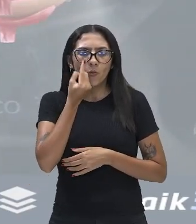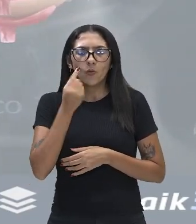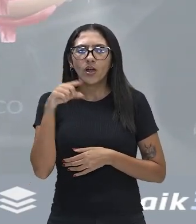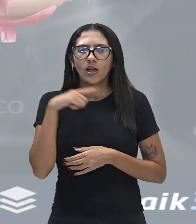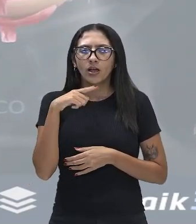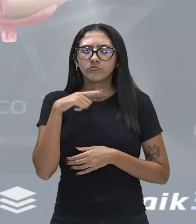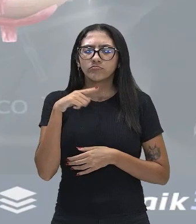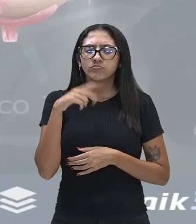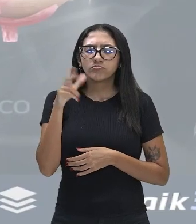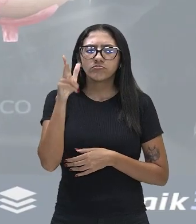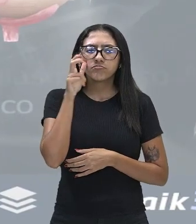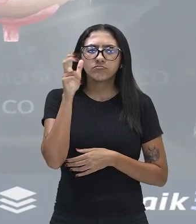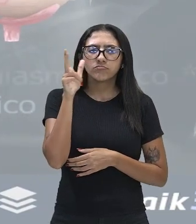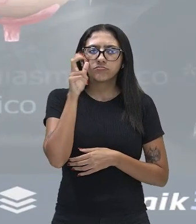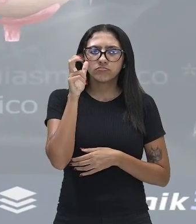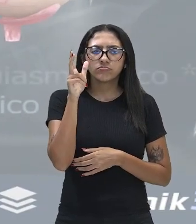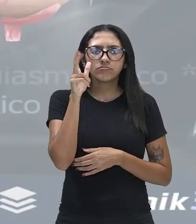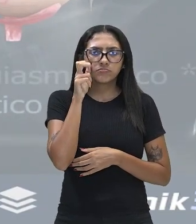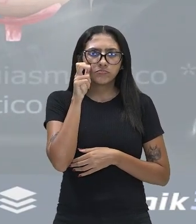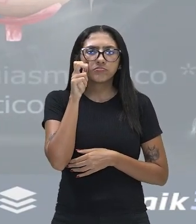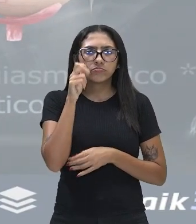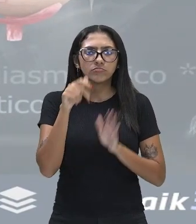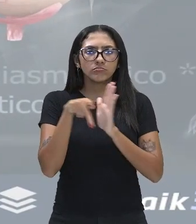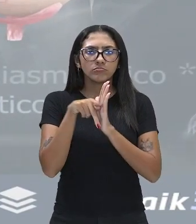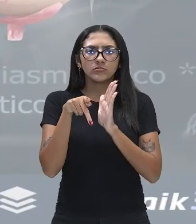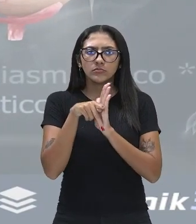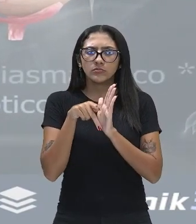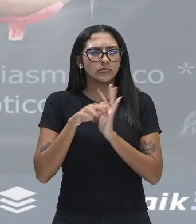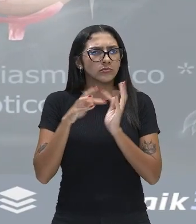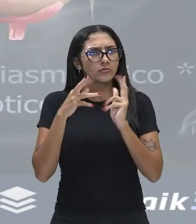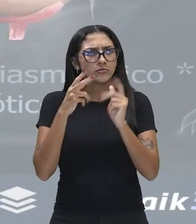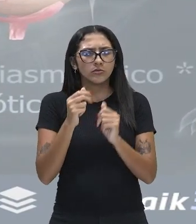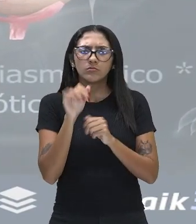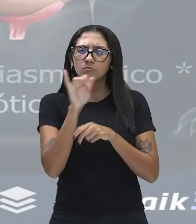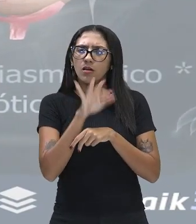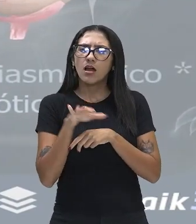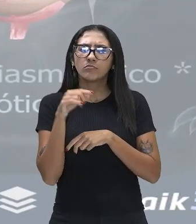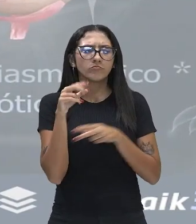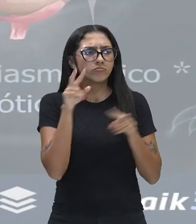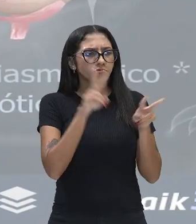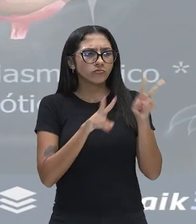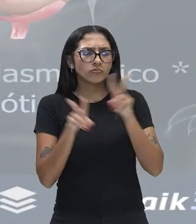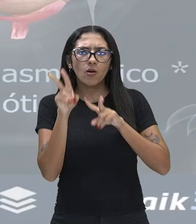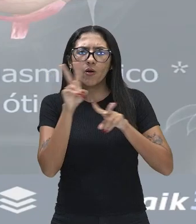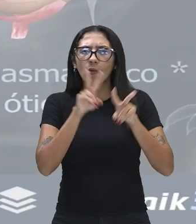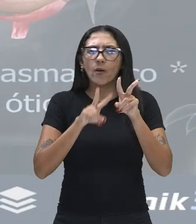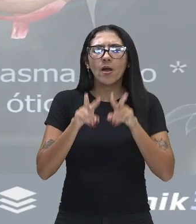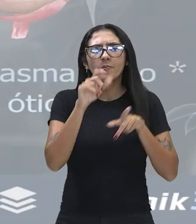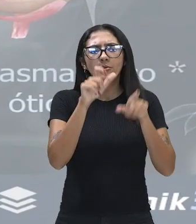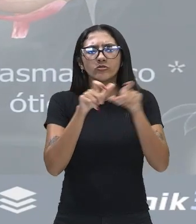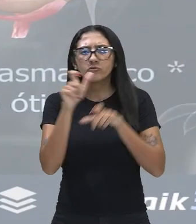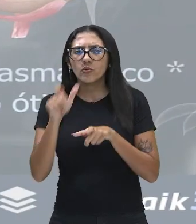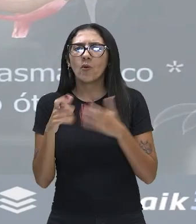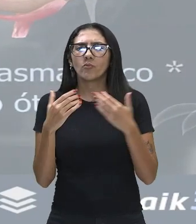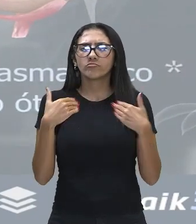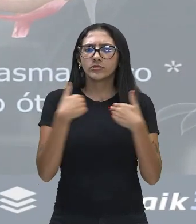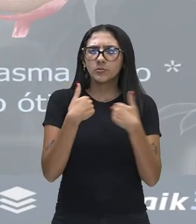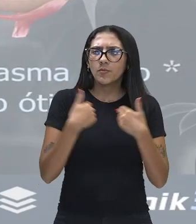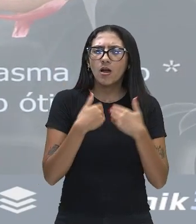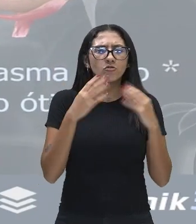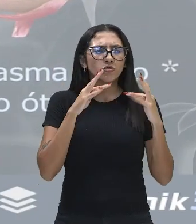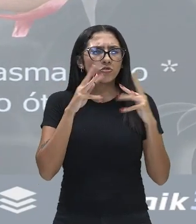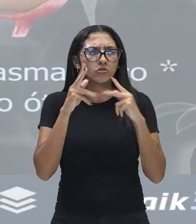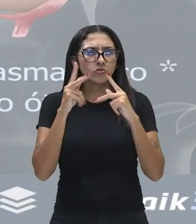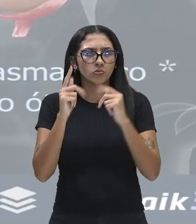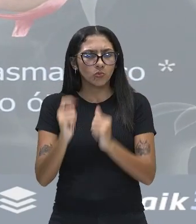que sinais luminosos, aqueles emitidos por todos os objetos que estão à nossa volta, pelas pessoas, pelos animais, por tudo,